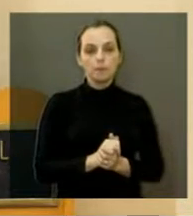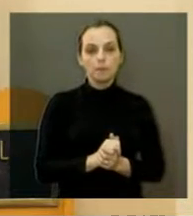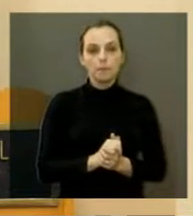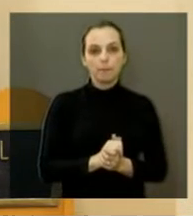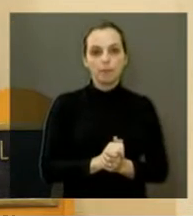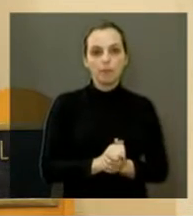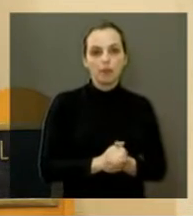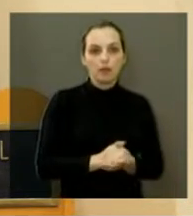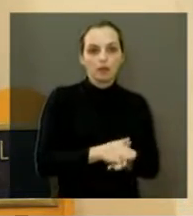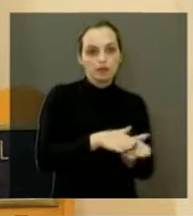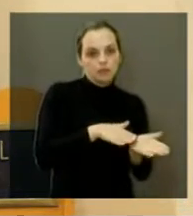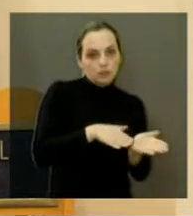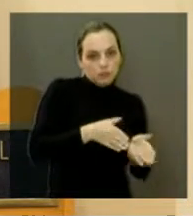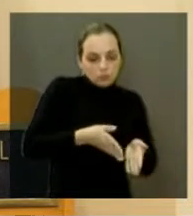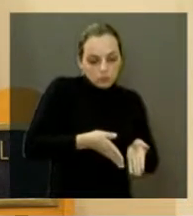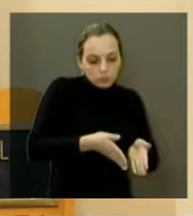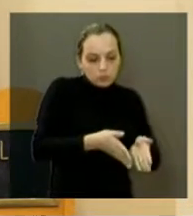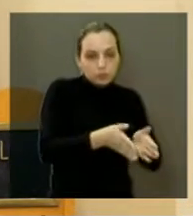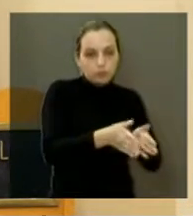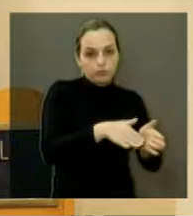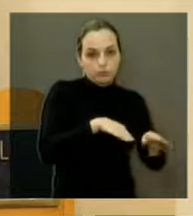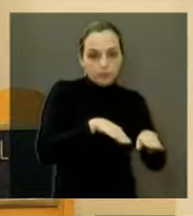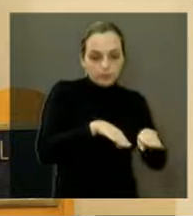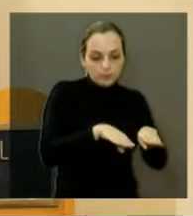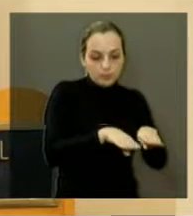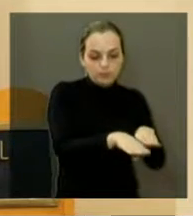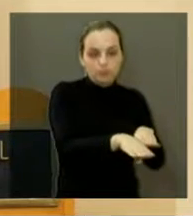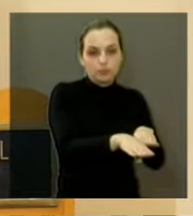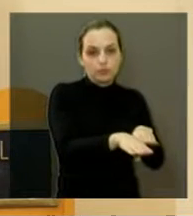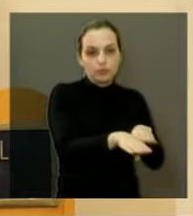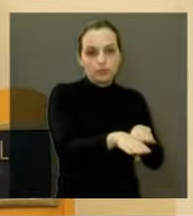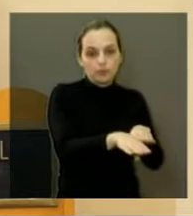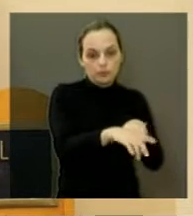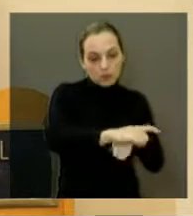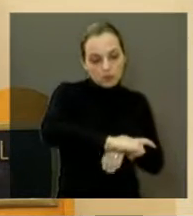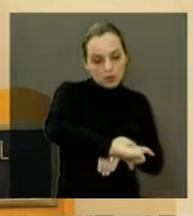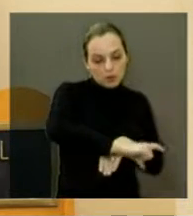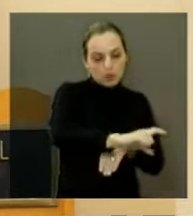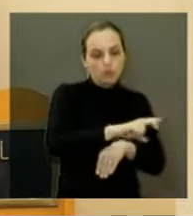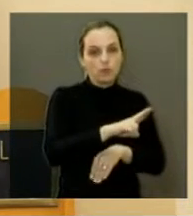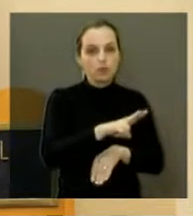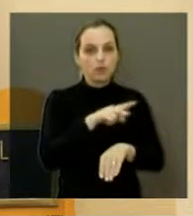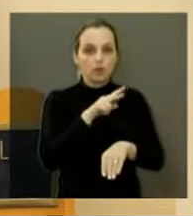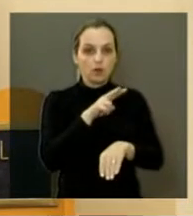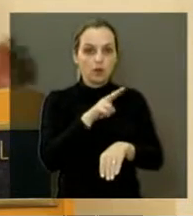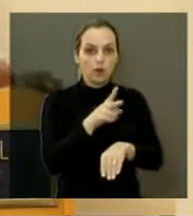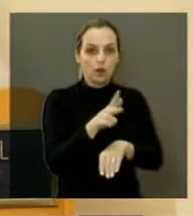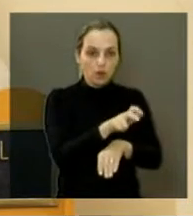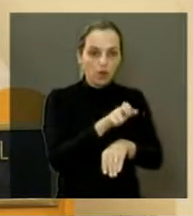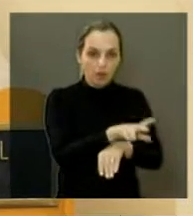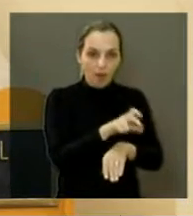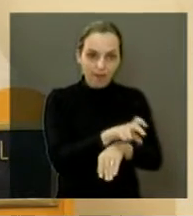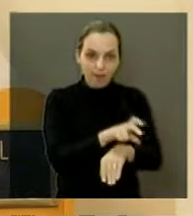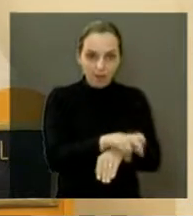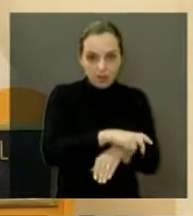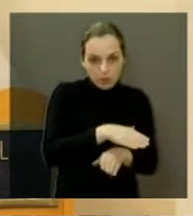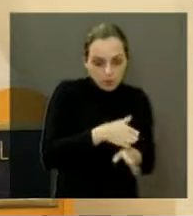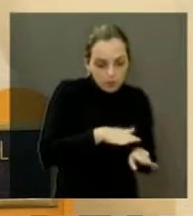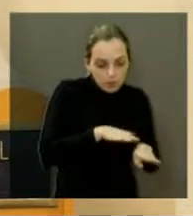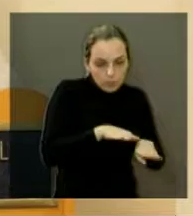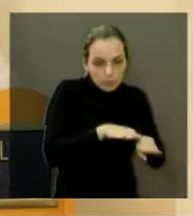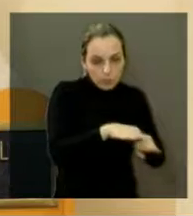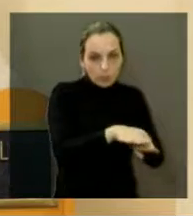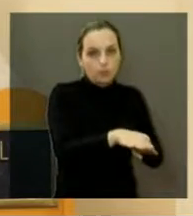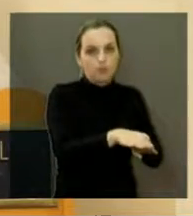vagas de estacionamentos também é um outro problema. Nós fizemos uma indicação há pouco tempo, e fomos ontem,